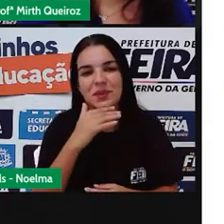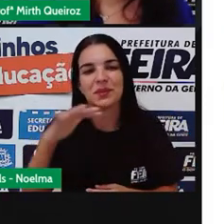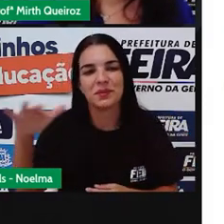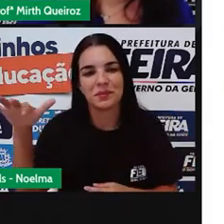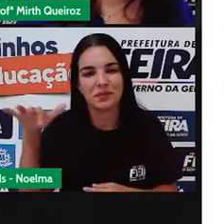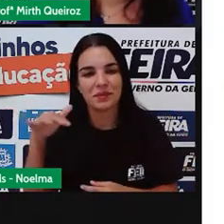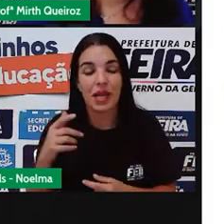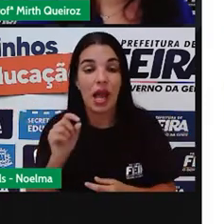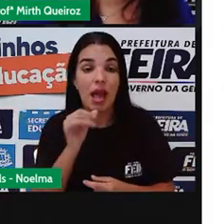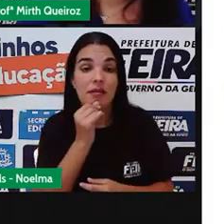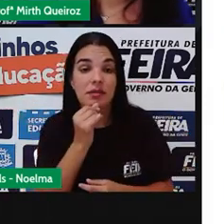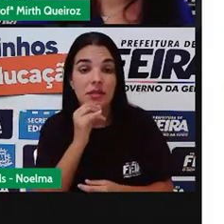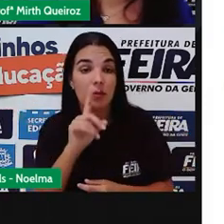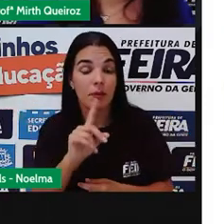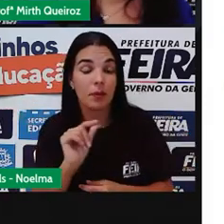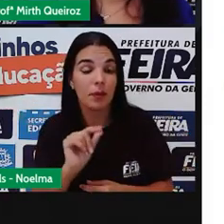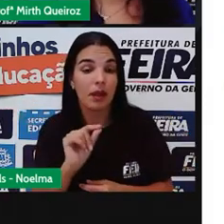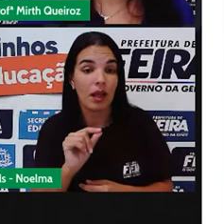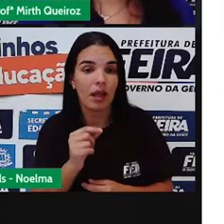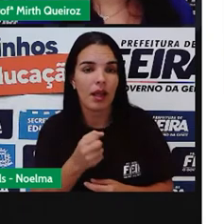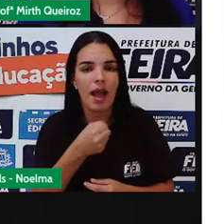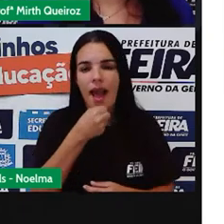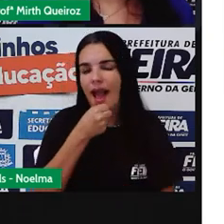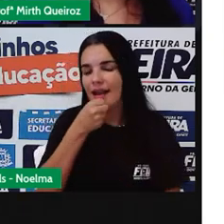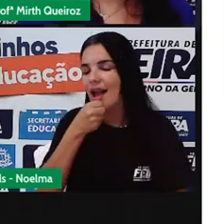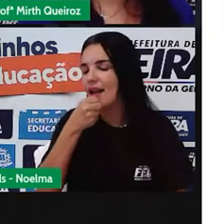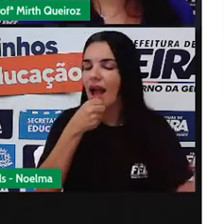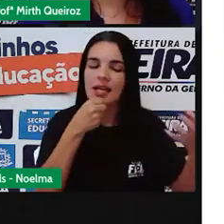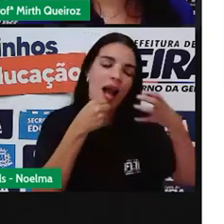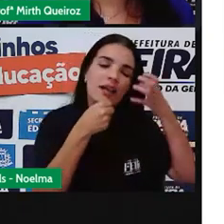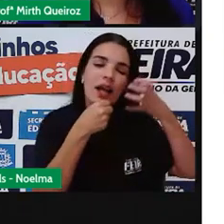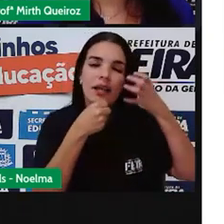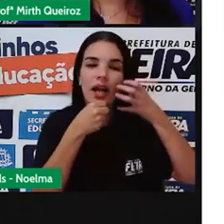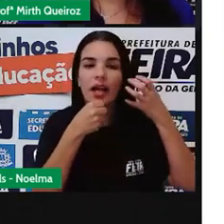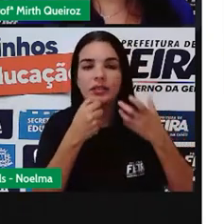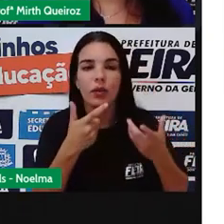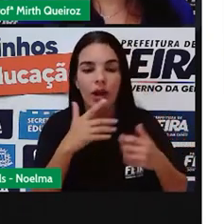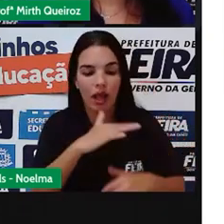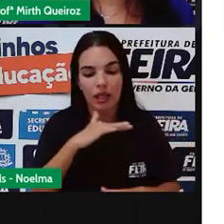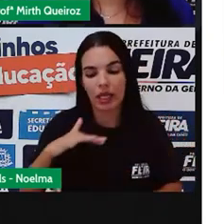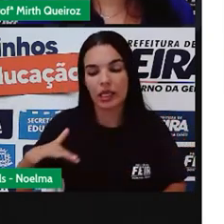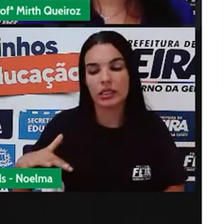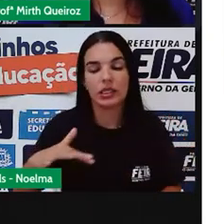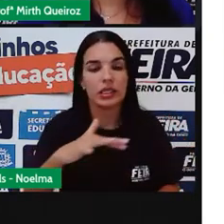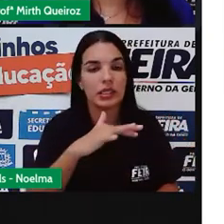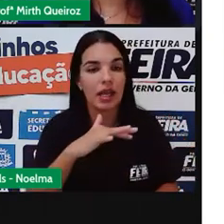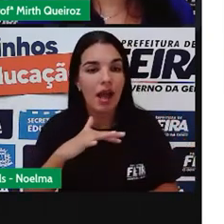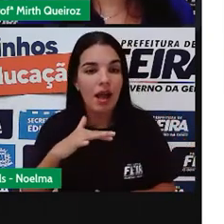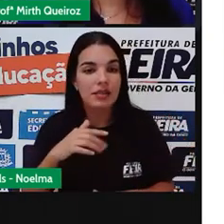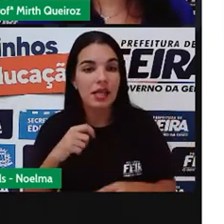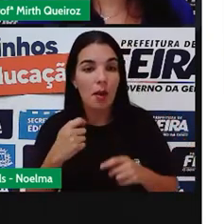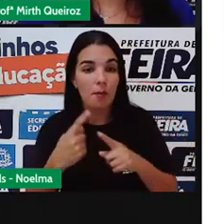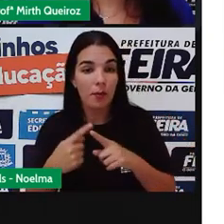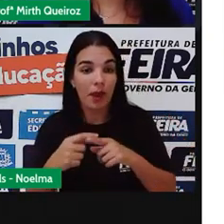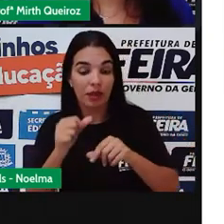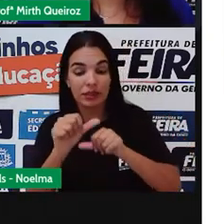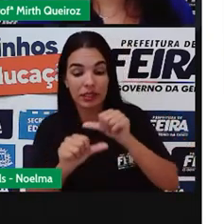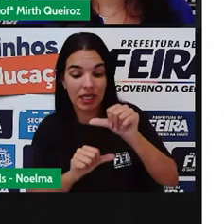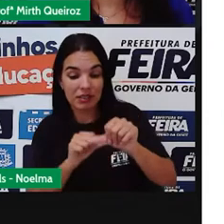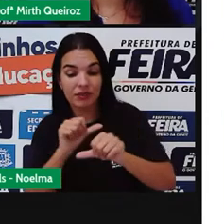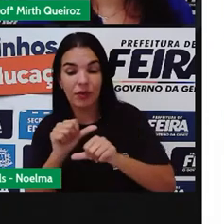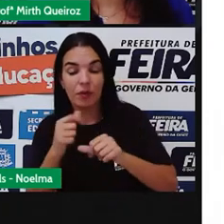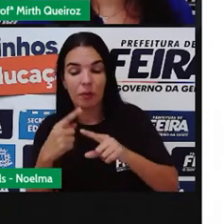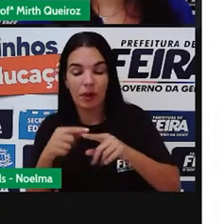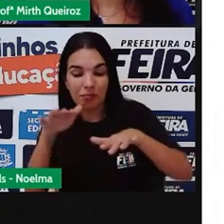com cantores, Crianças que são cantoras, né? E quando passa o de verdade, então há uma